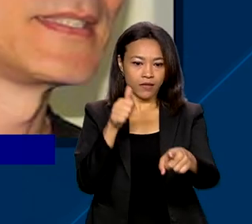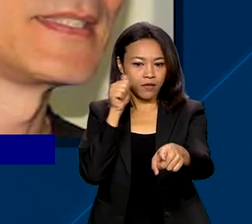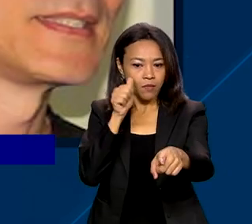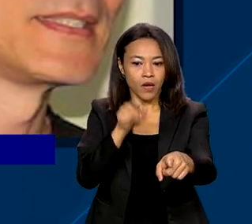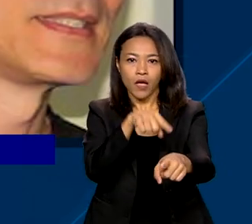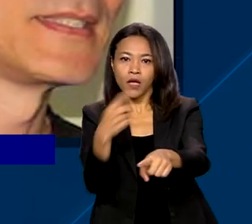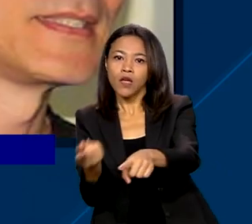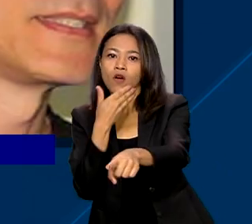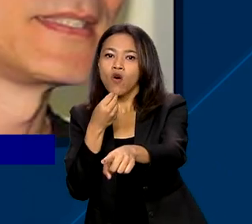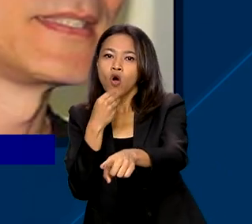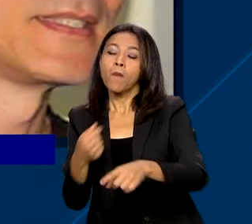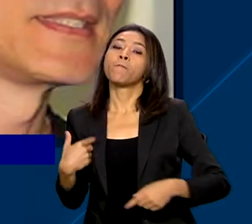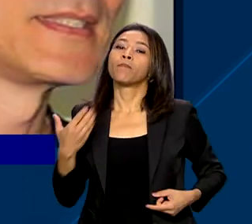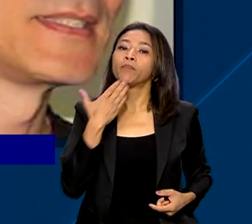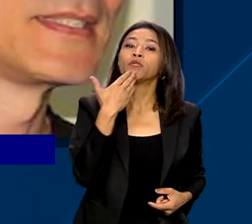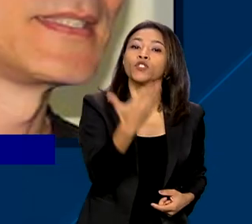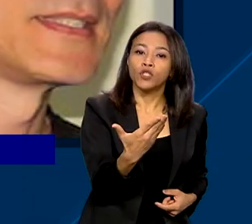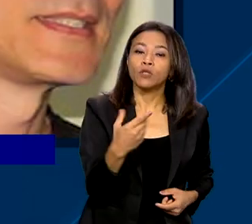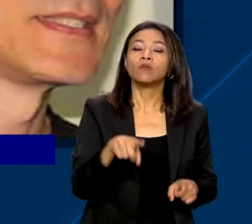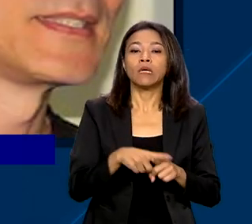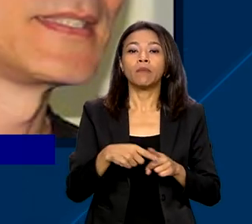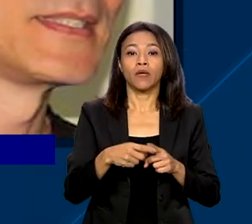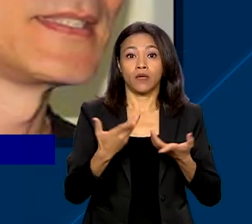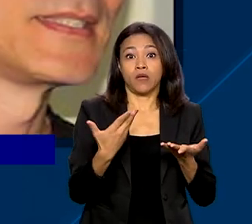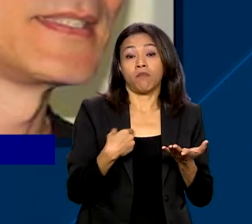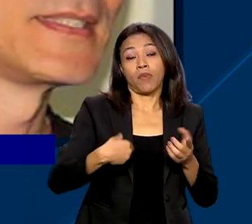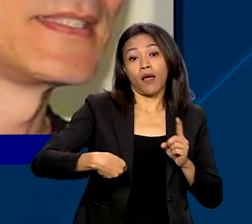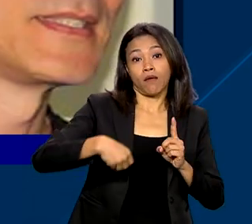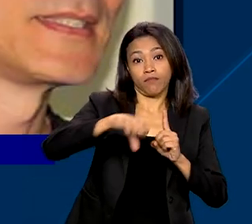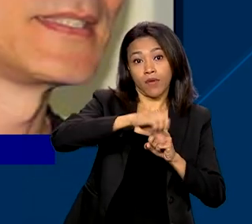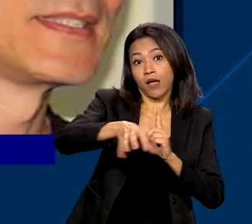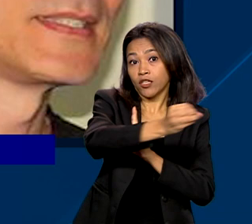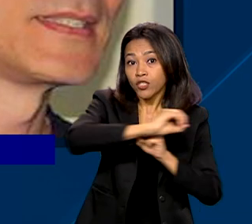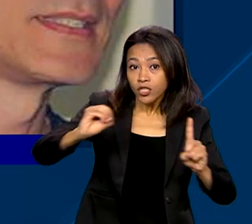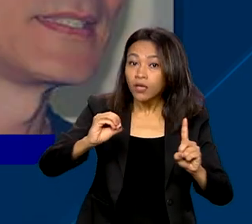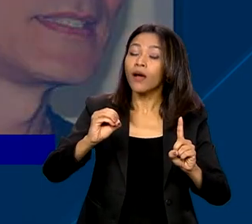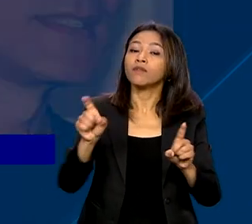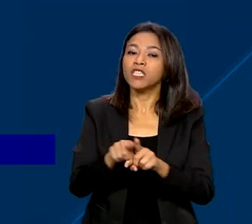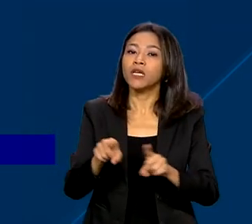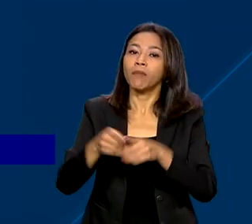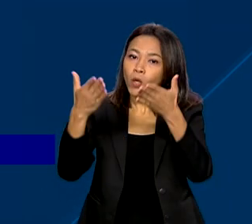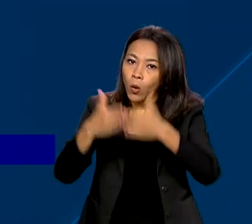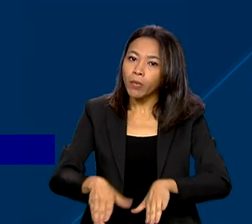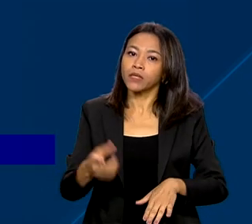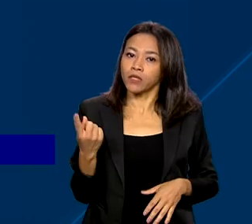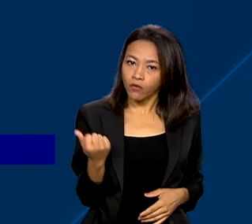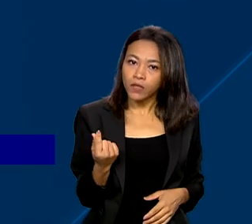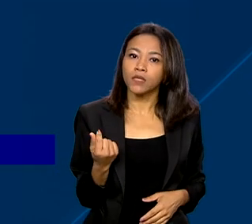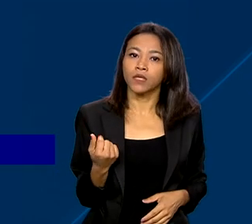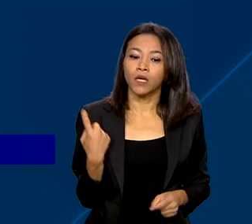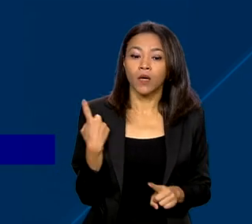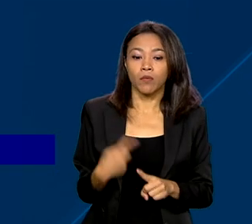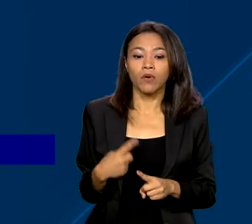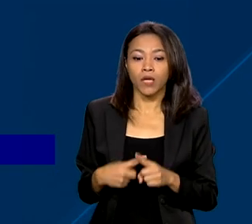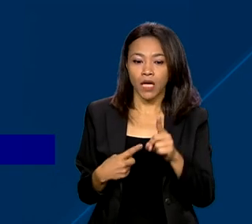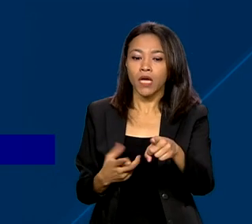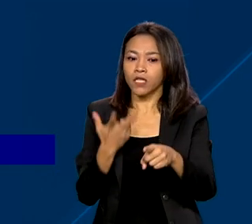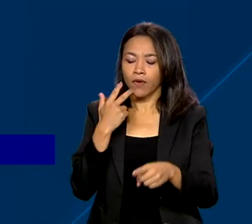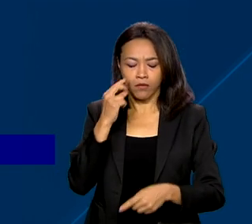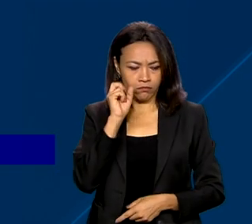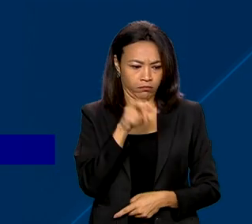solicitaram a condição de anistiados políticos, além de reparação econômica. Eles alegam terem